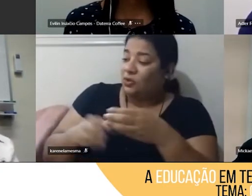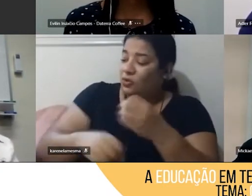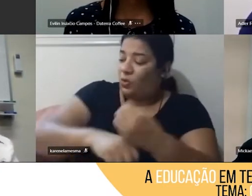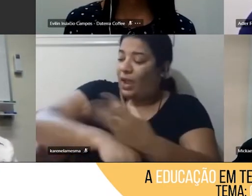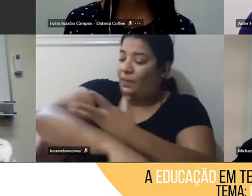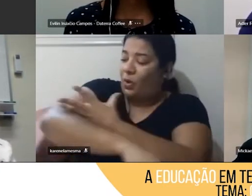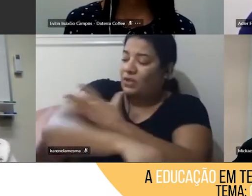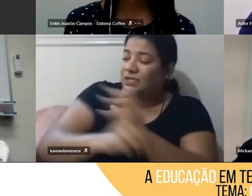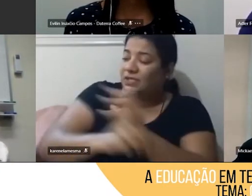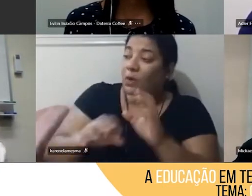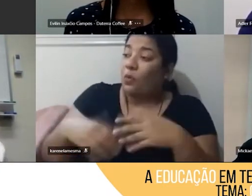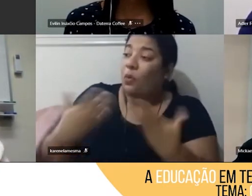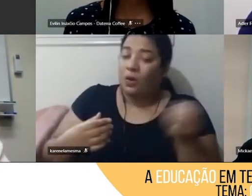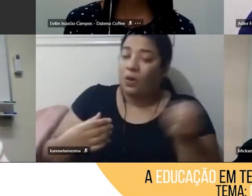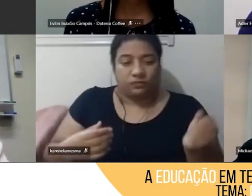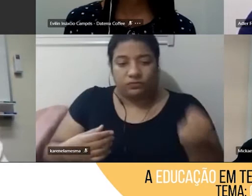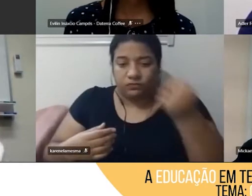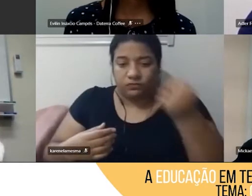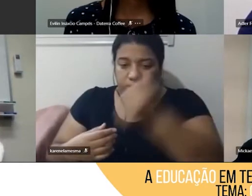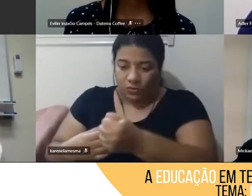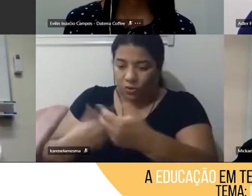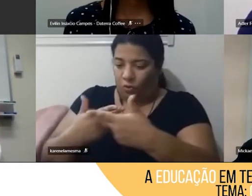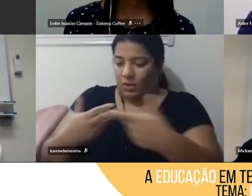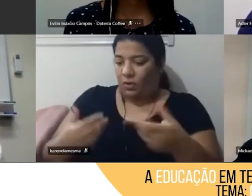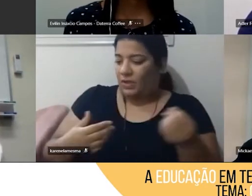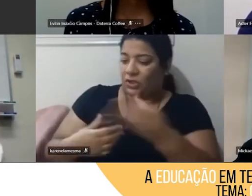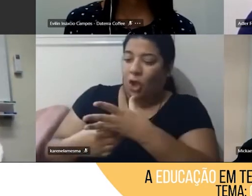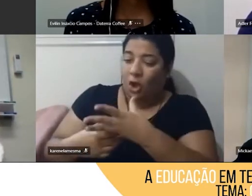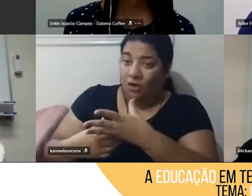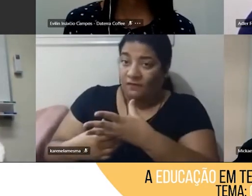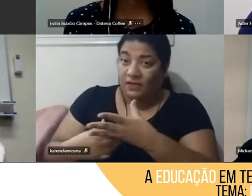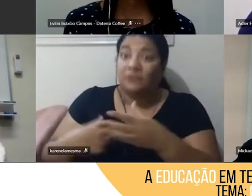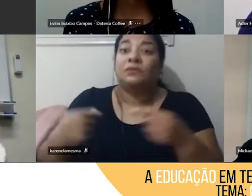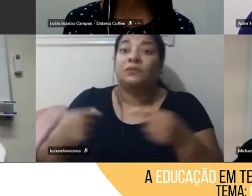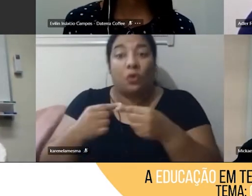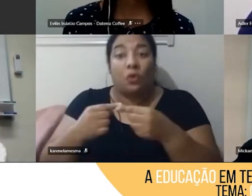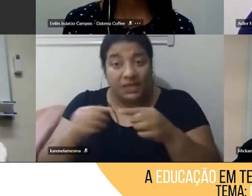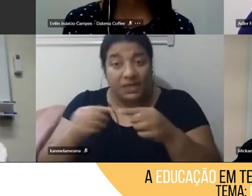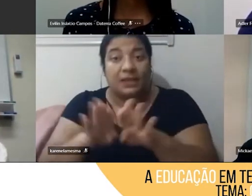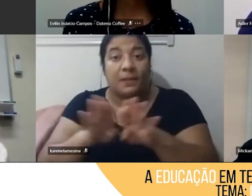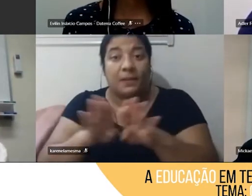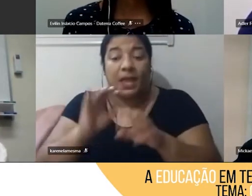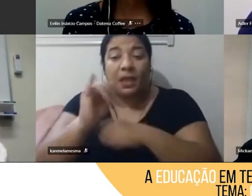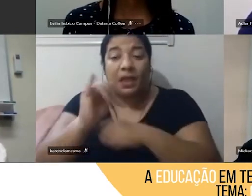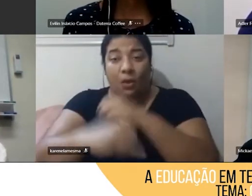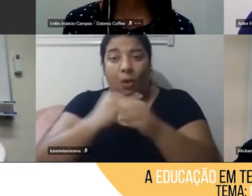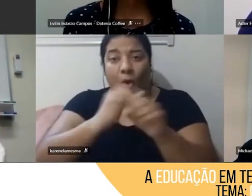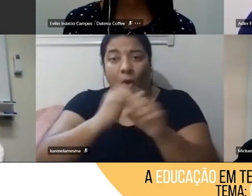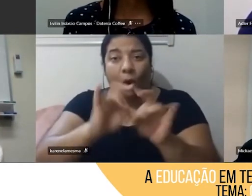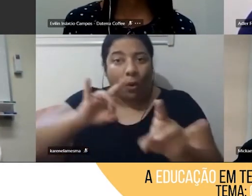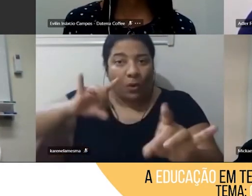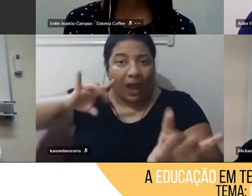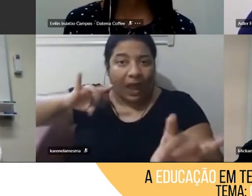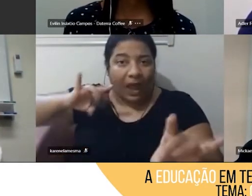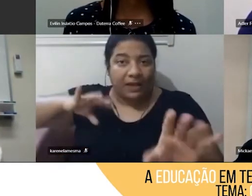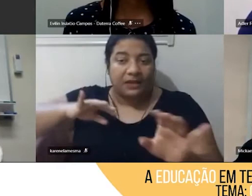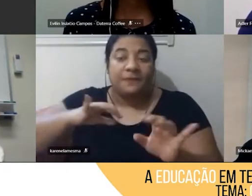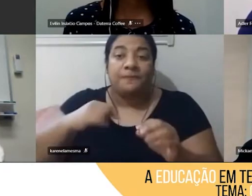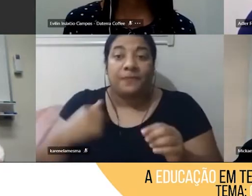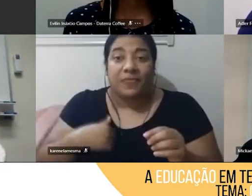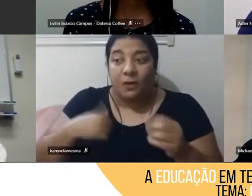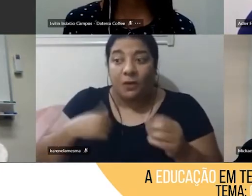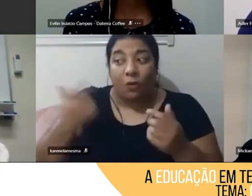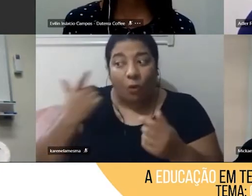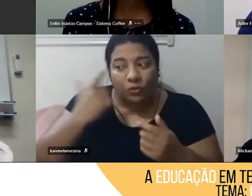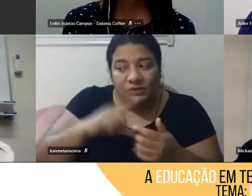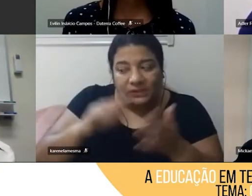algo novo, e isso serve também para o online, né, eu só vou engajar e aí uma preocupação, acho que